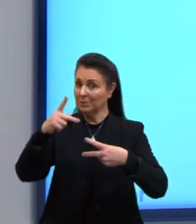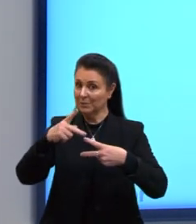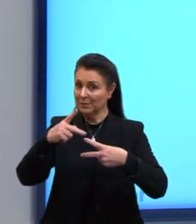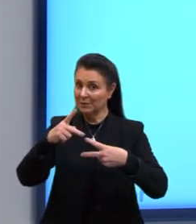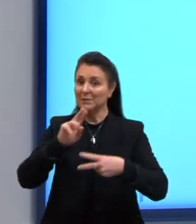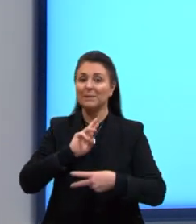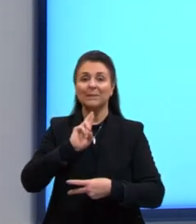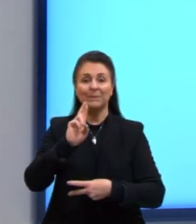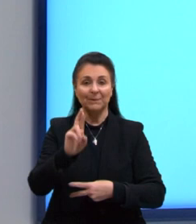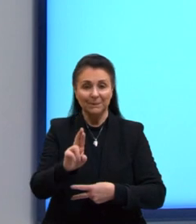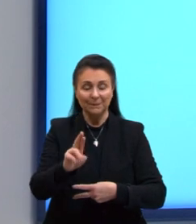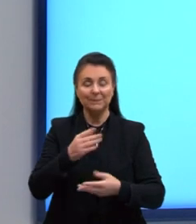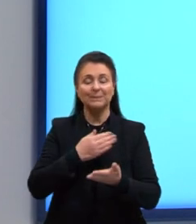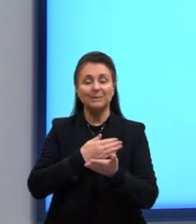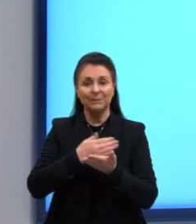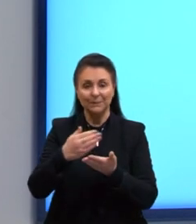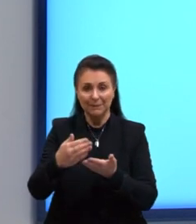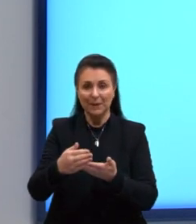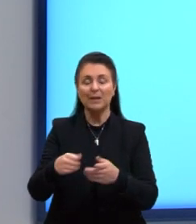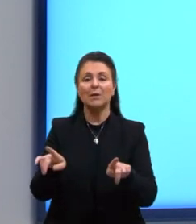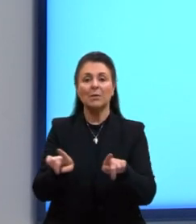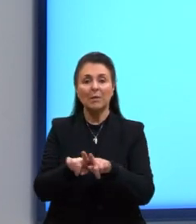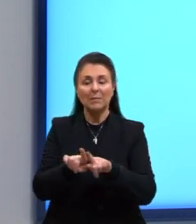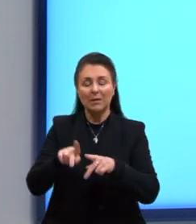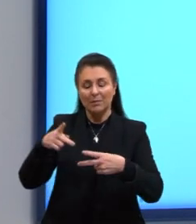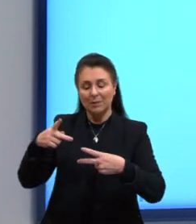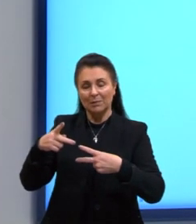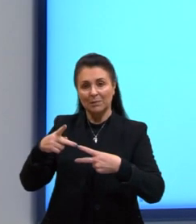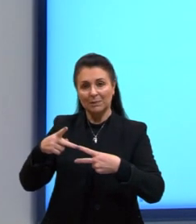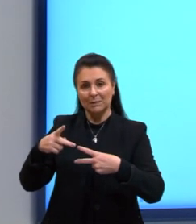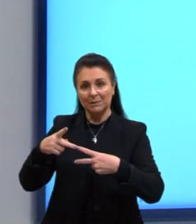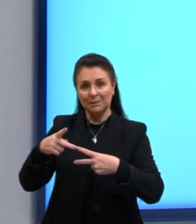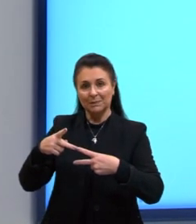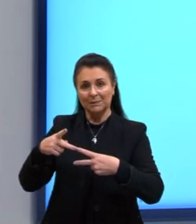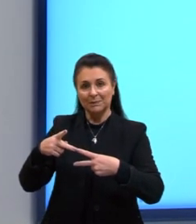respostas que se iniciam com a mesma preposição.